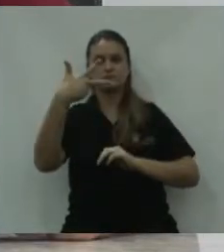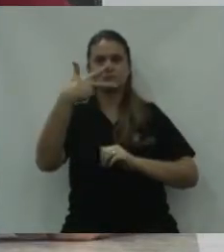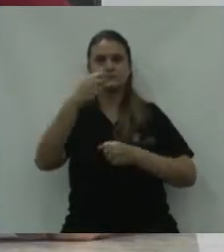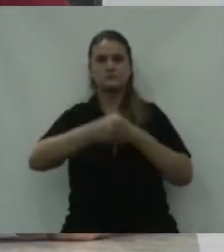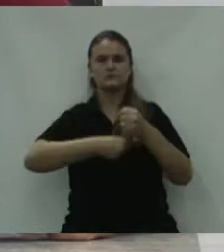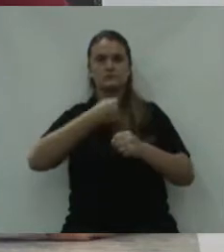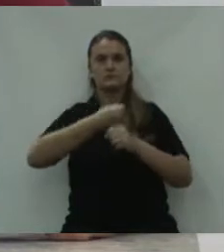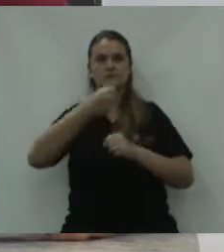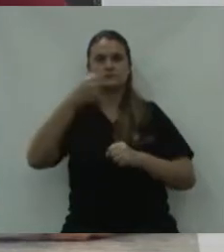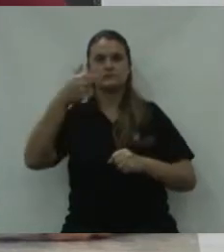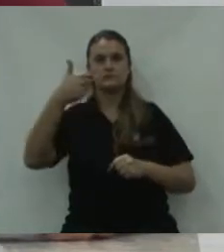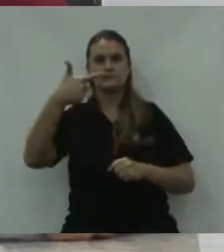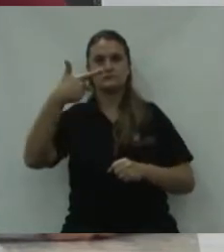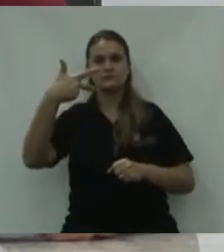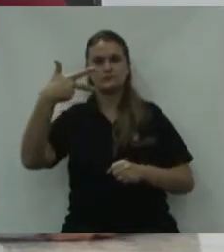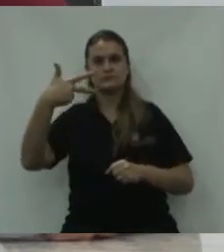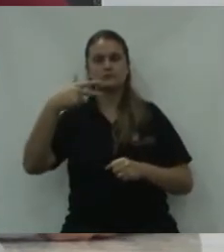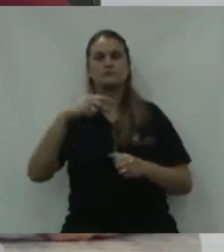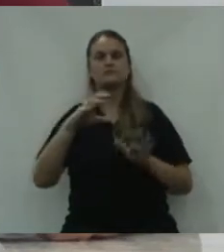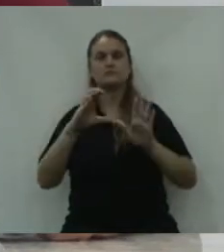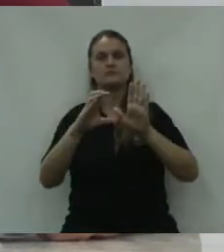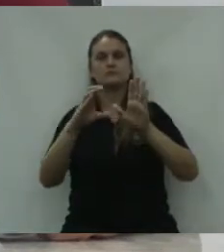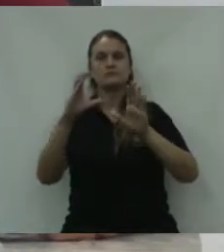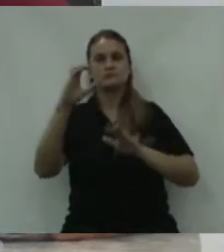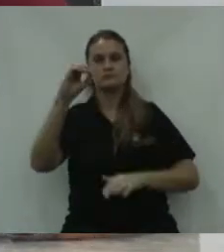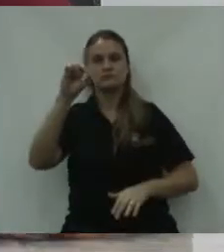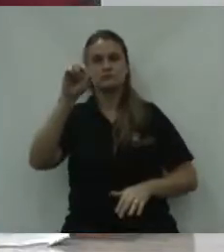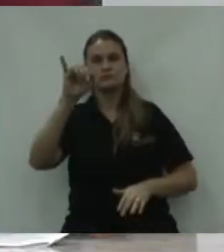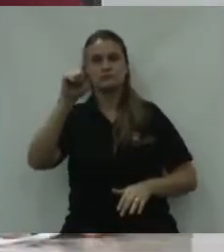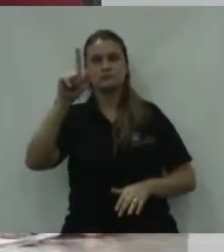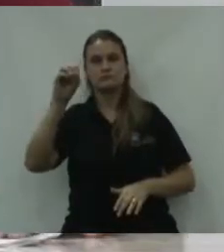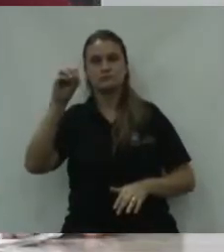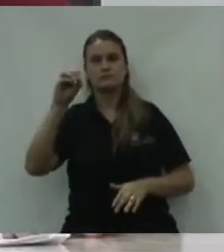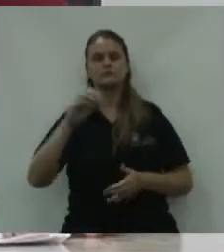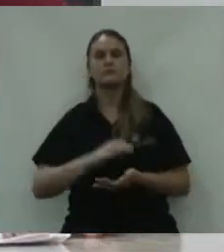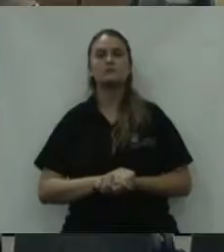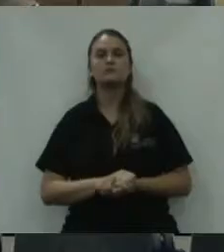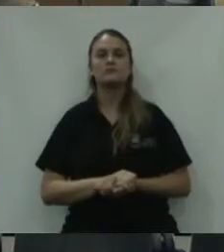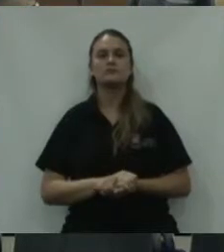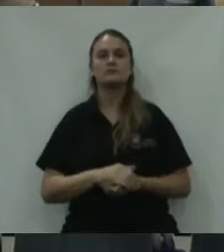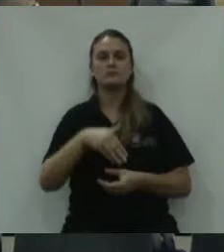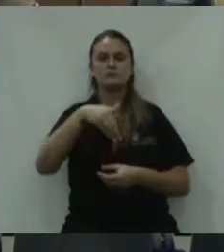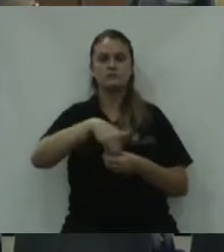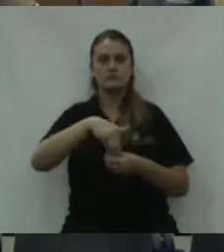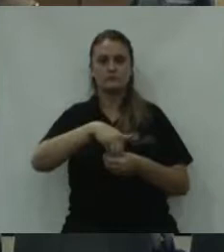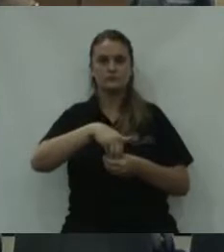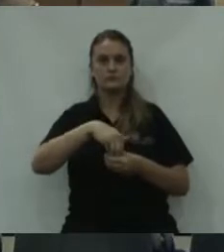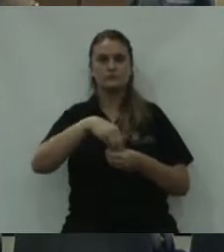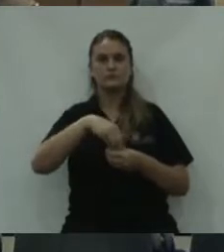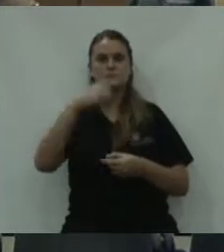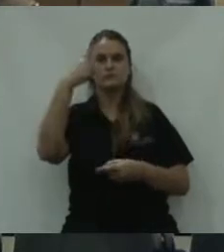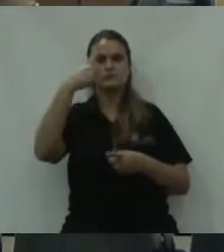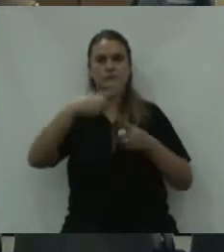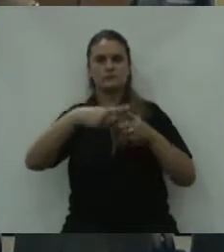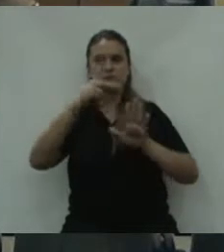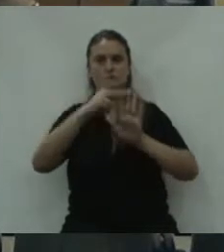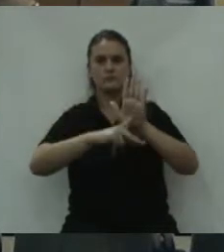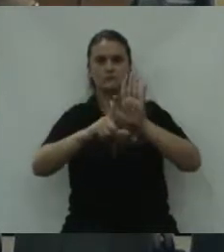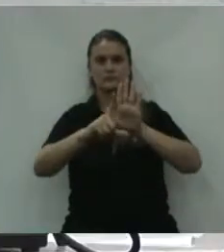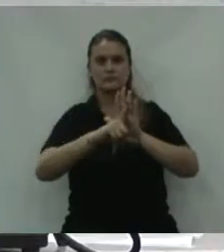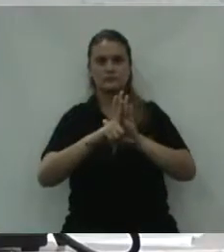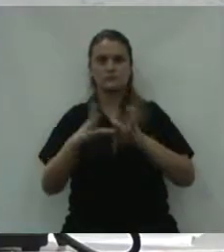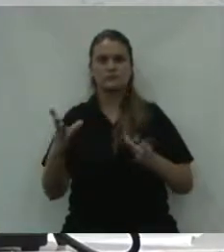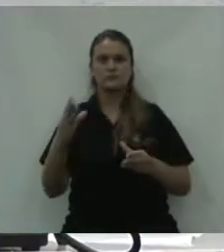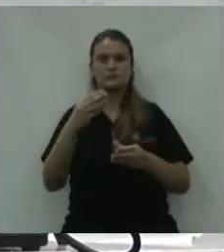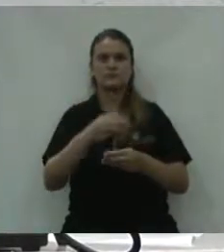complementar nº 13, 2013, Código Tributário Municipal. Votação única do projeto